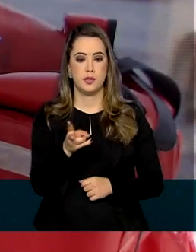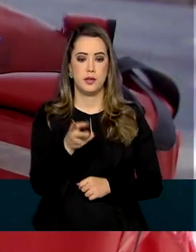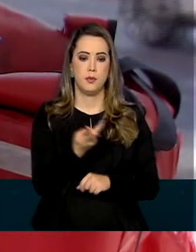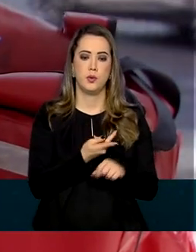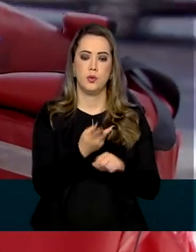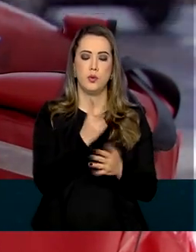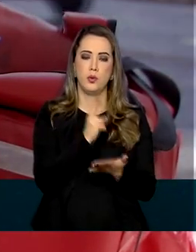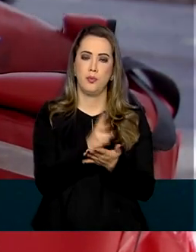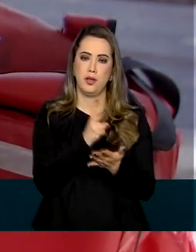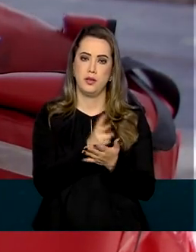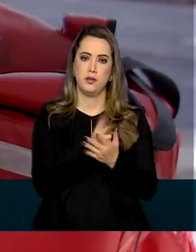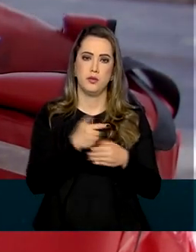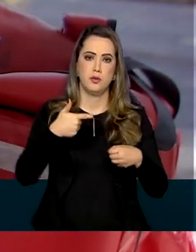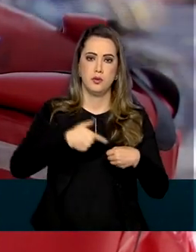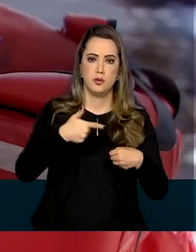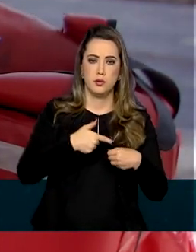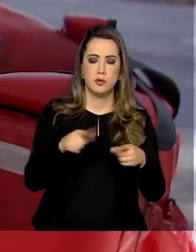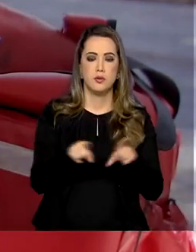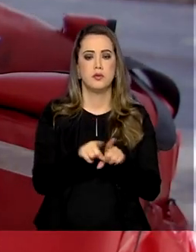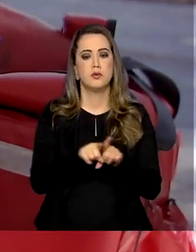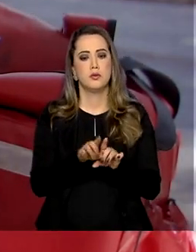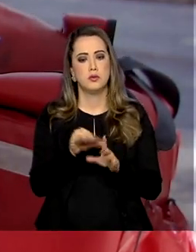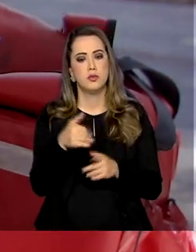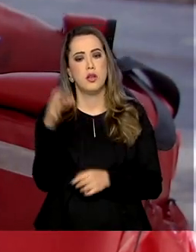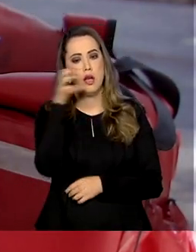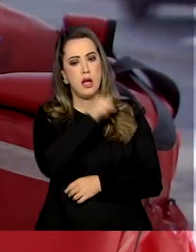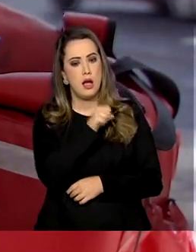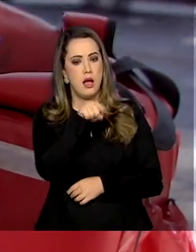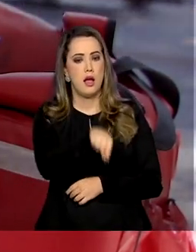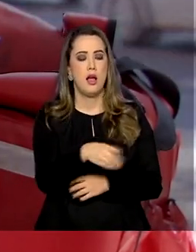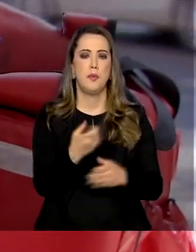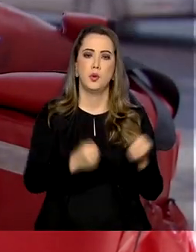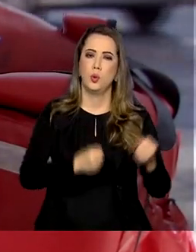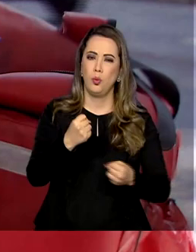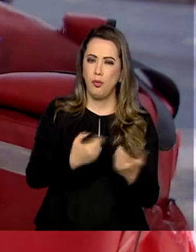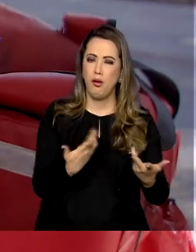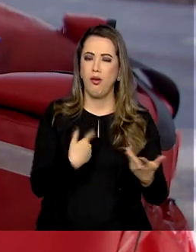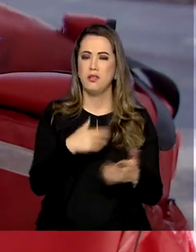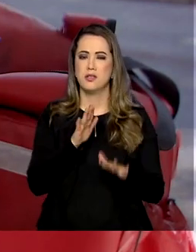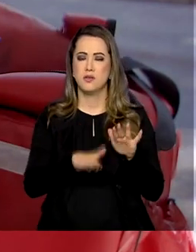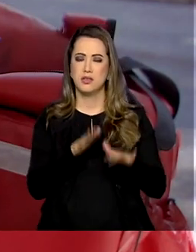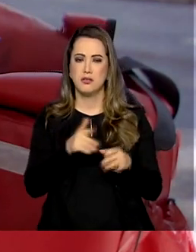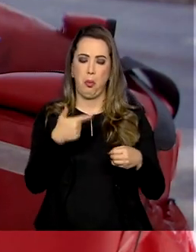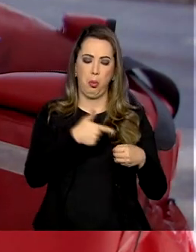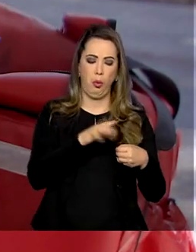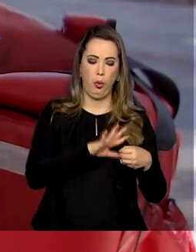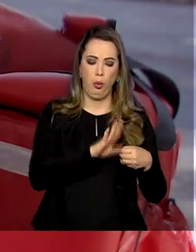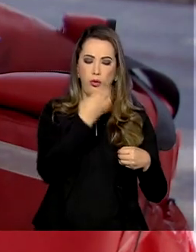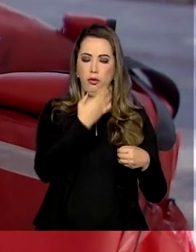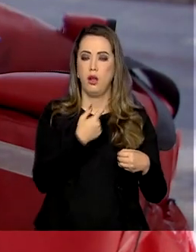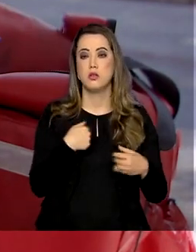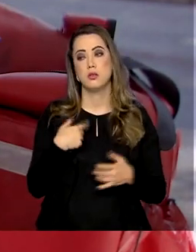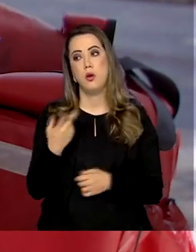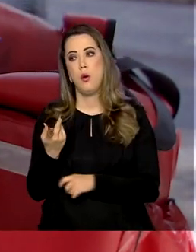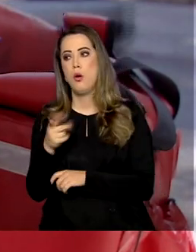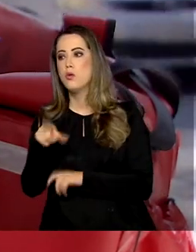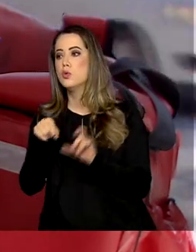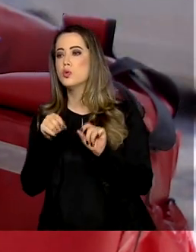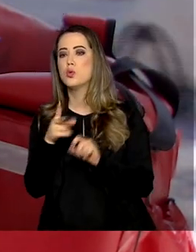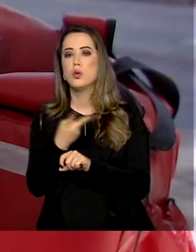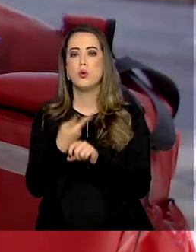problemas. Porque eu já tive problemas outras vezes com carro, com moto, questão de combustível adulterado e tal. Então eu prefiro